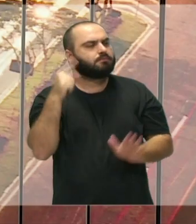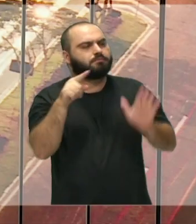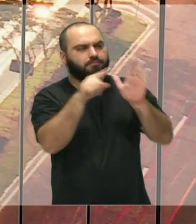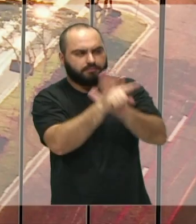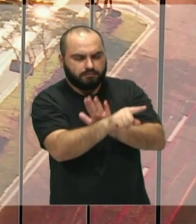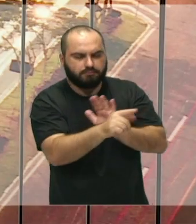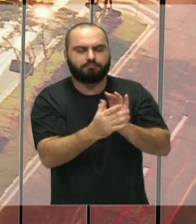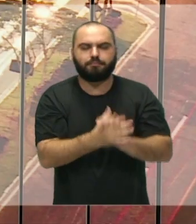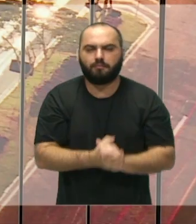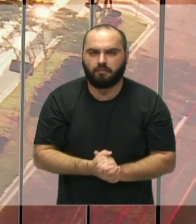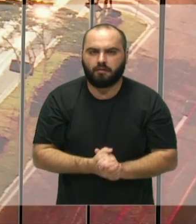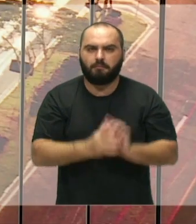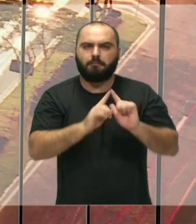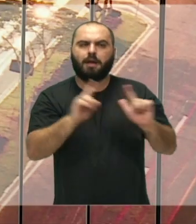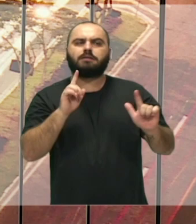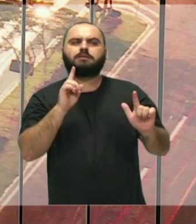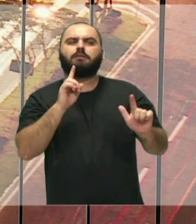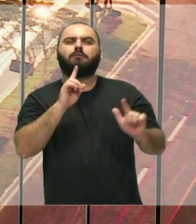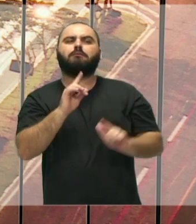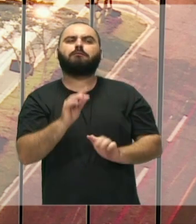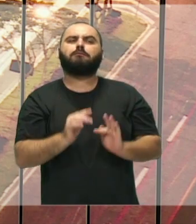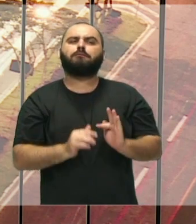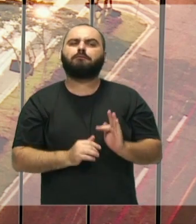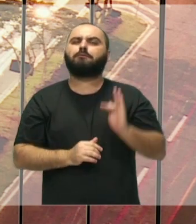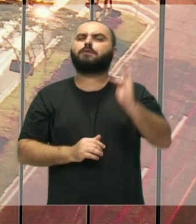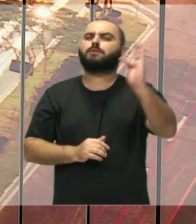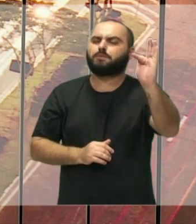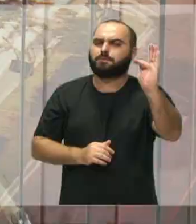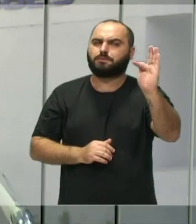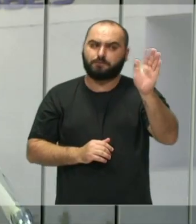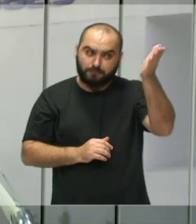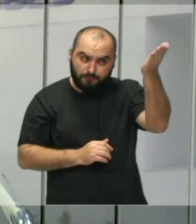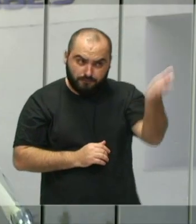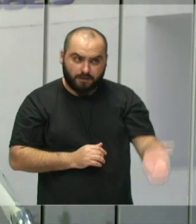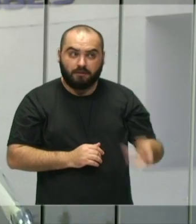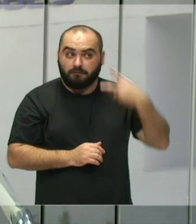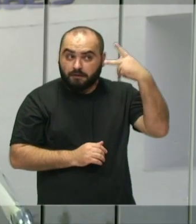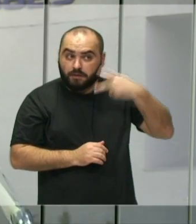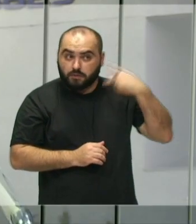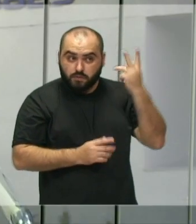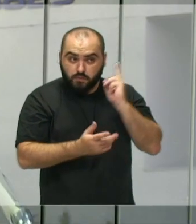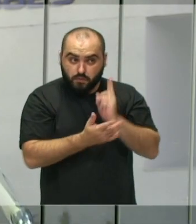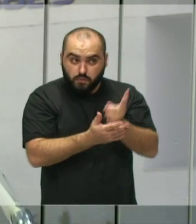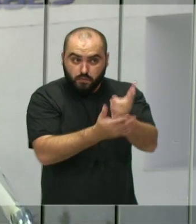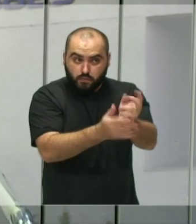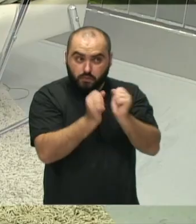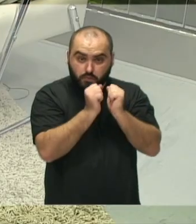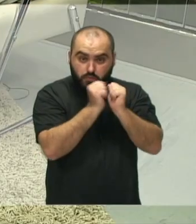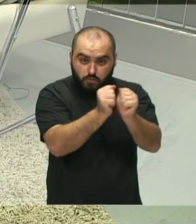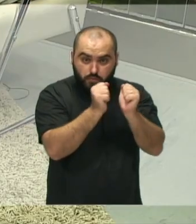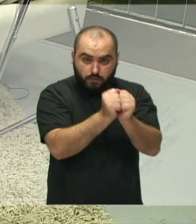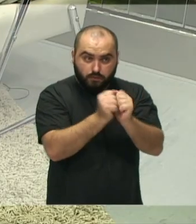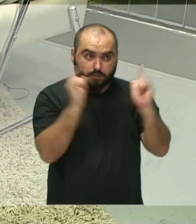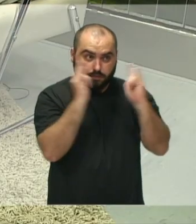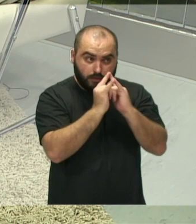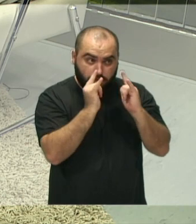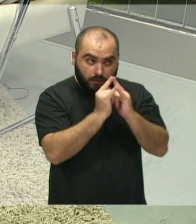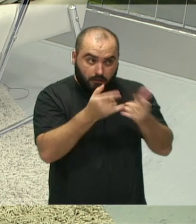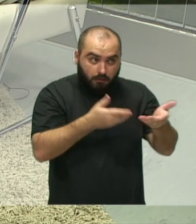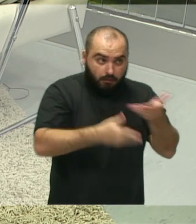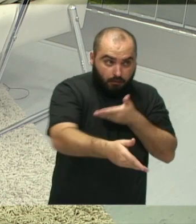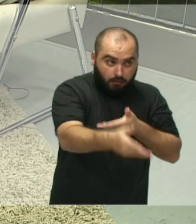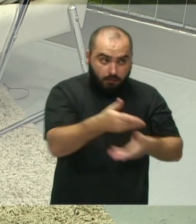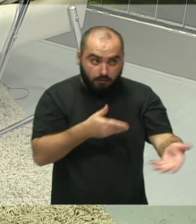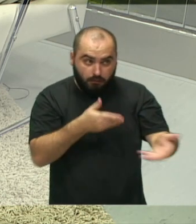aplicação da política pública lá na ponta, a senhora também vai estar como vereadora acompanhando todo o processo e junto com essas entidades também dialogando? Ah,